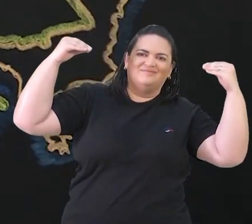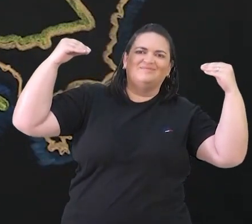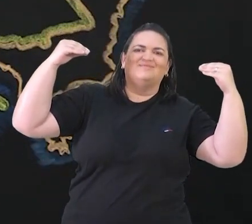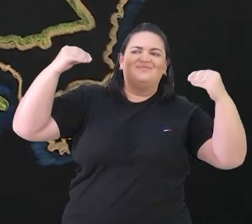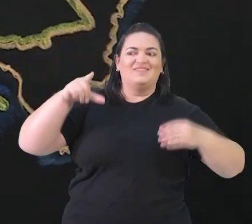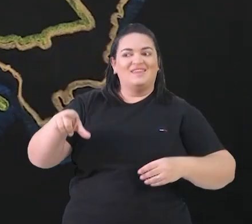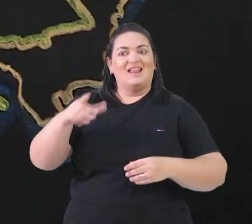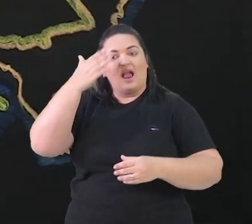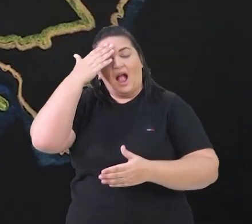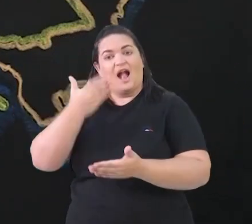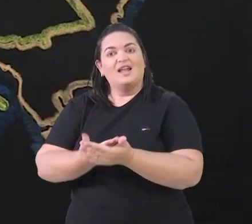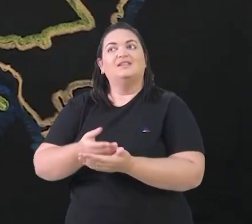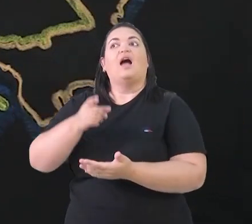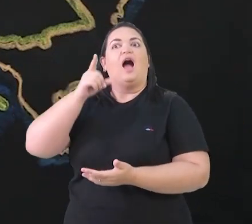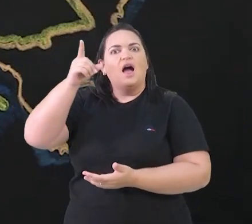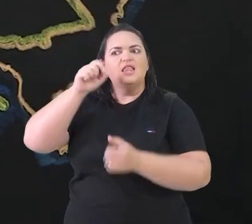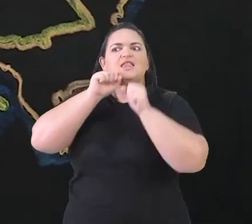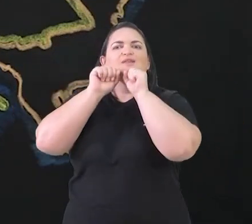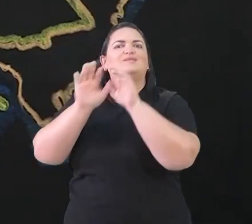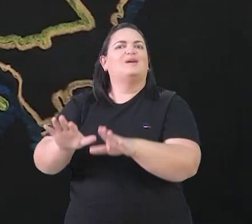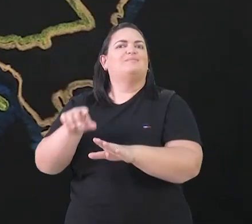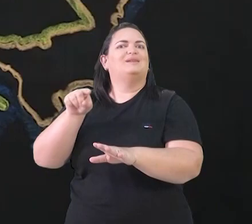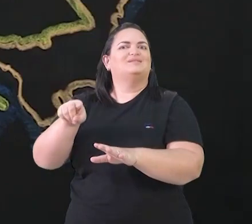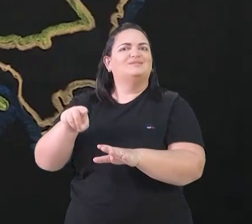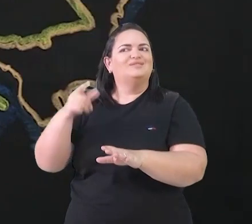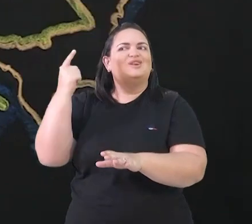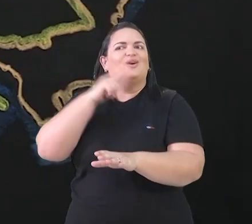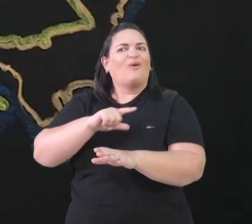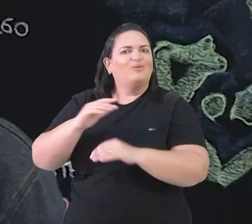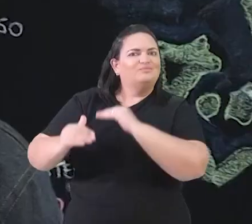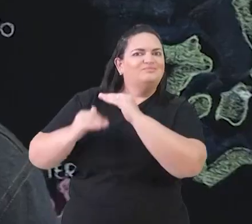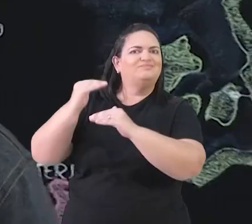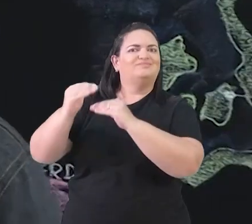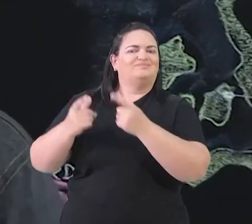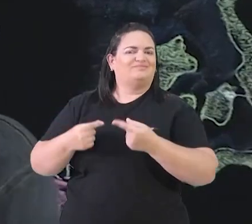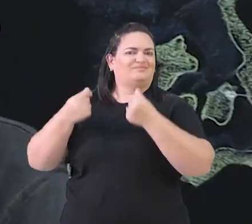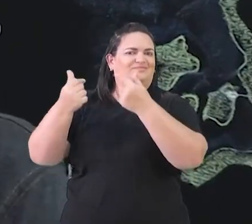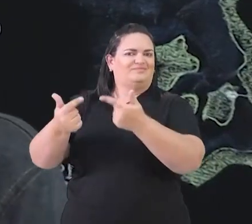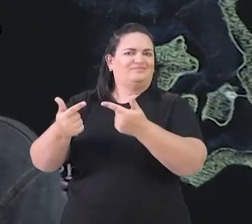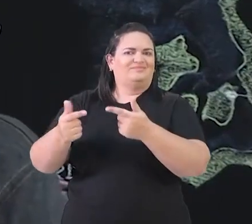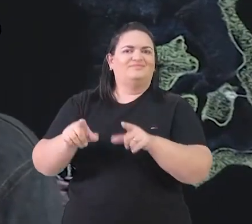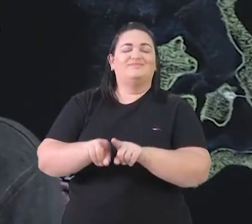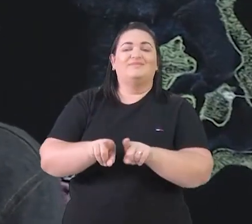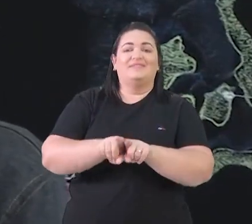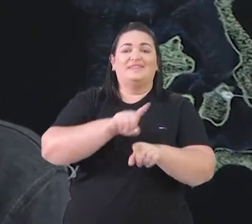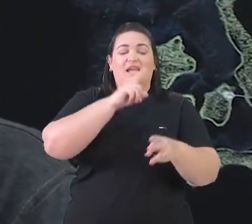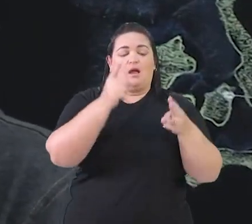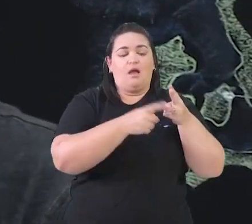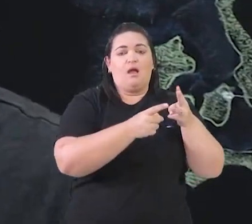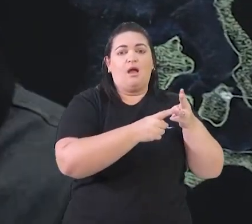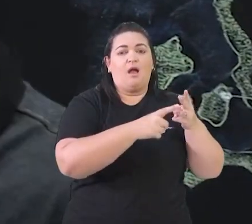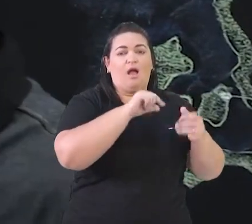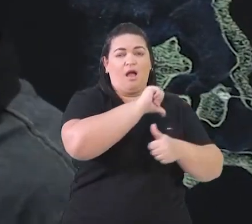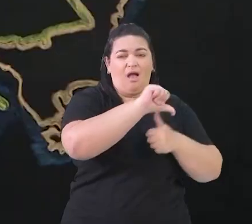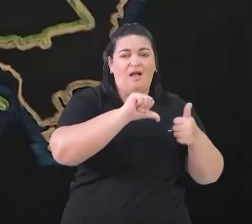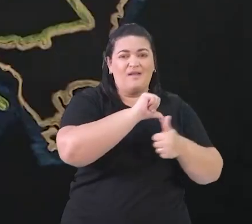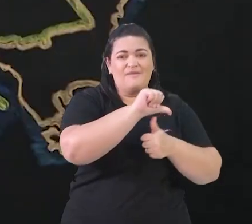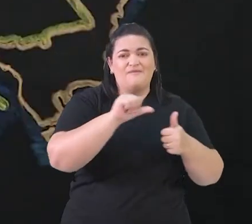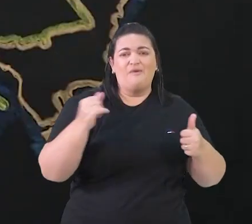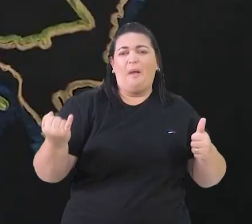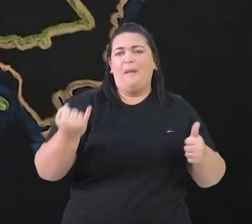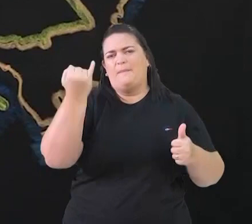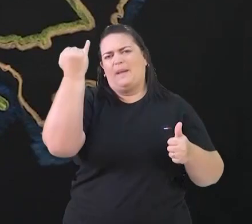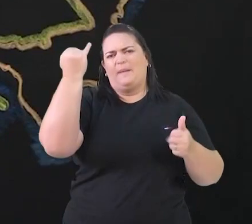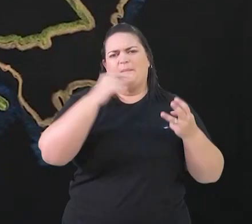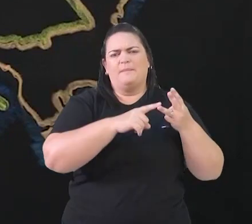acumulado, que aquilo era um sinal de prosperidade e de salvação. Outra reforma religiosa bastante importante foi a